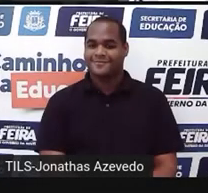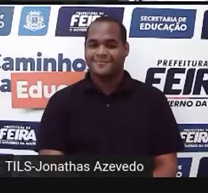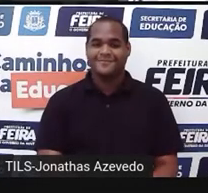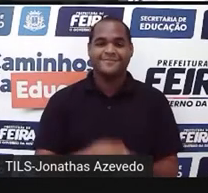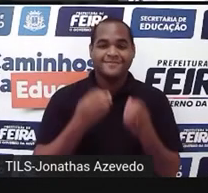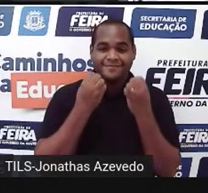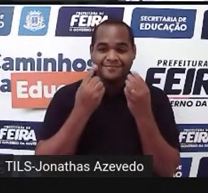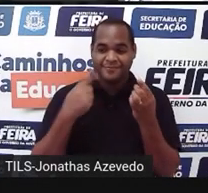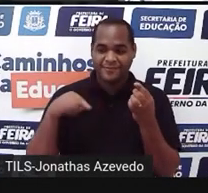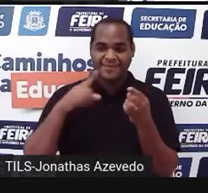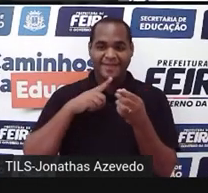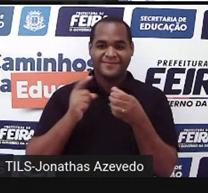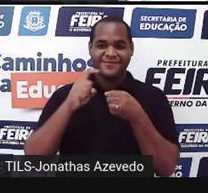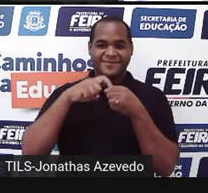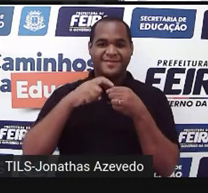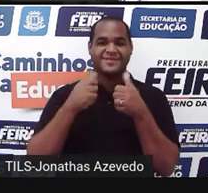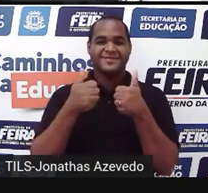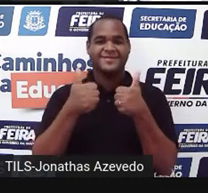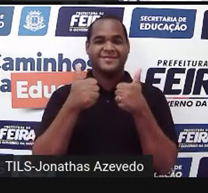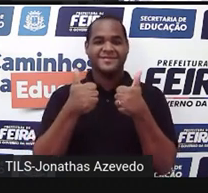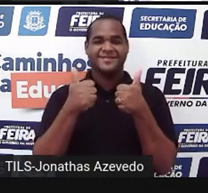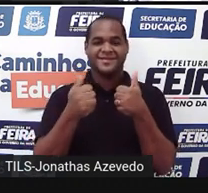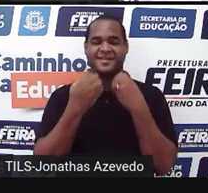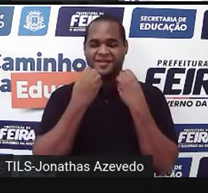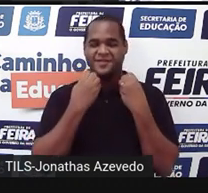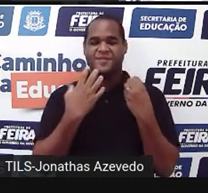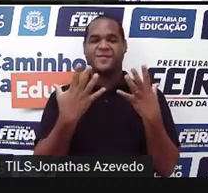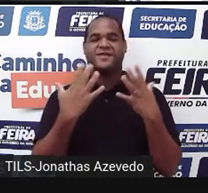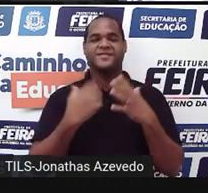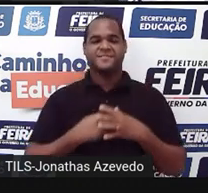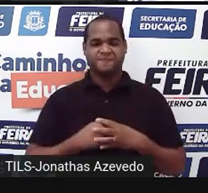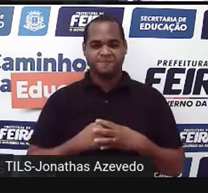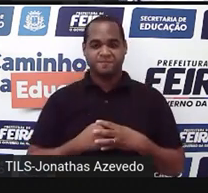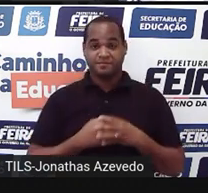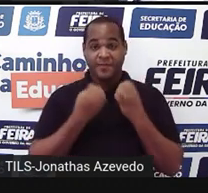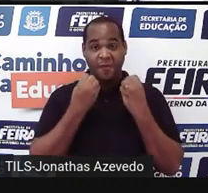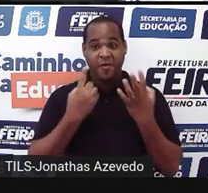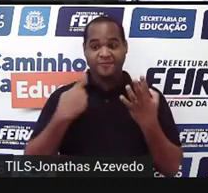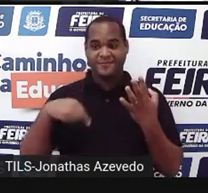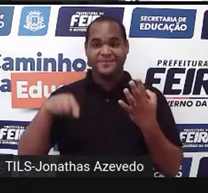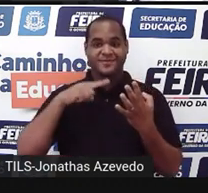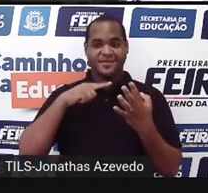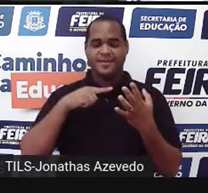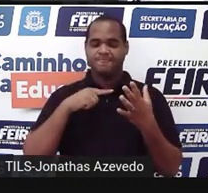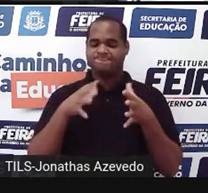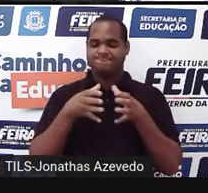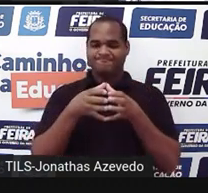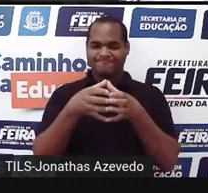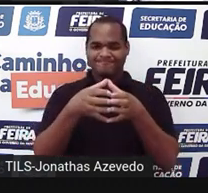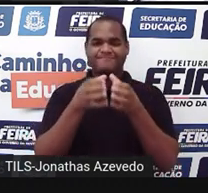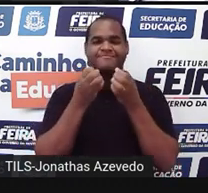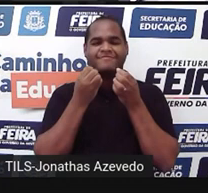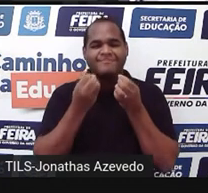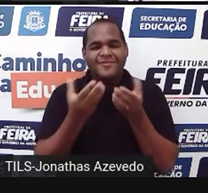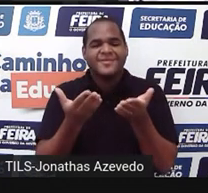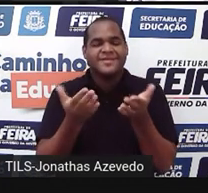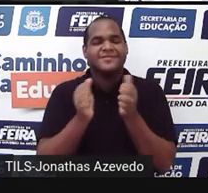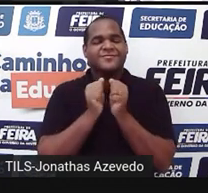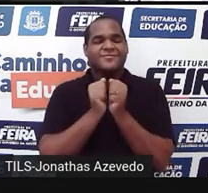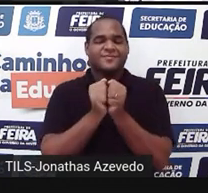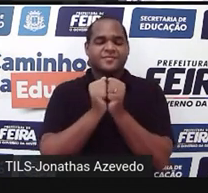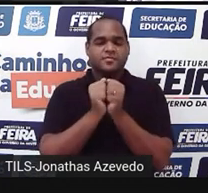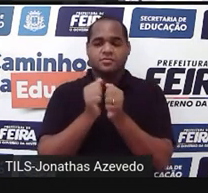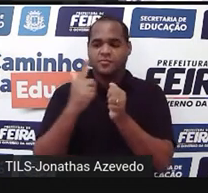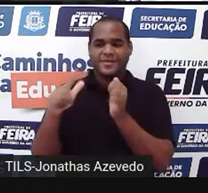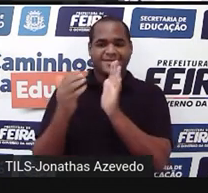Estamos de volta, é isso aí, que bom ter você aqui com a gente, mais uma aula para